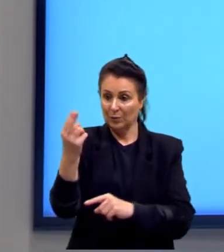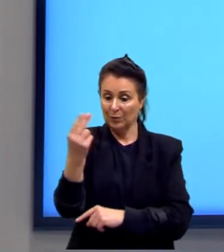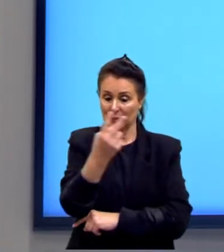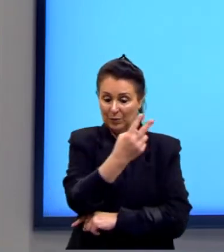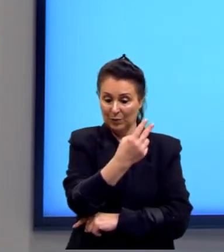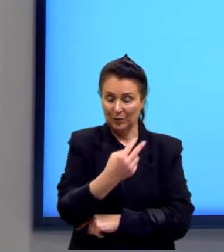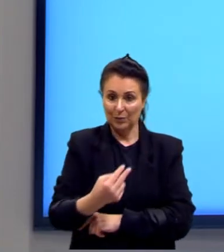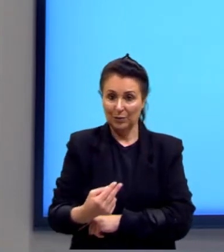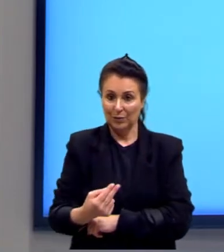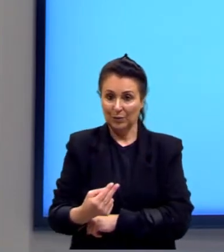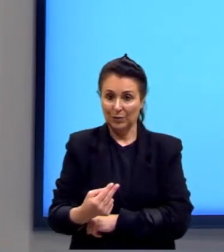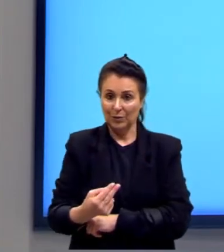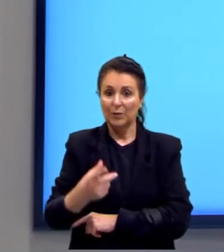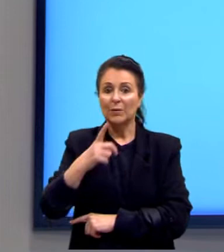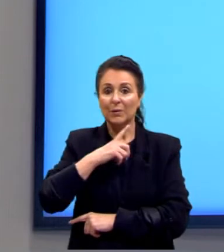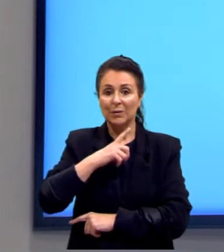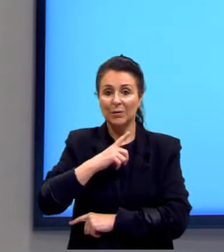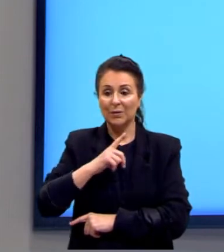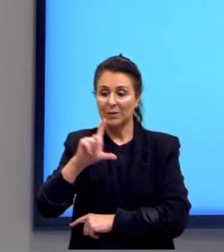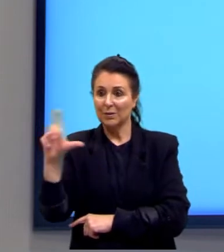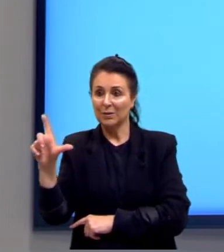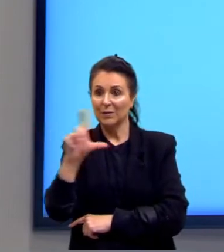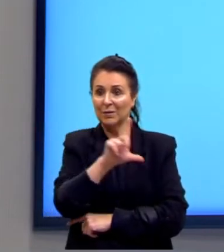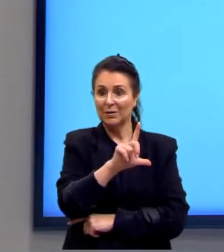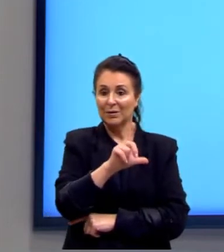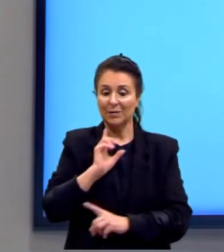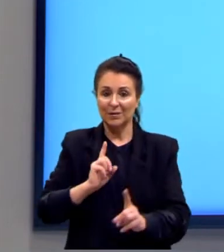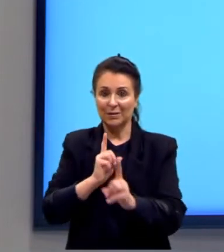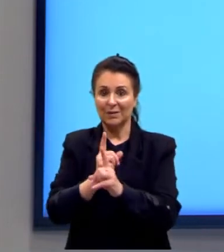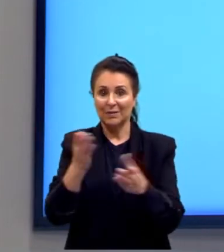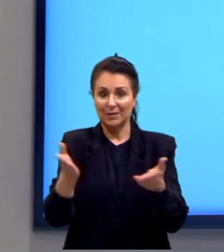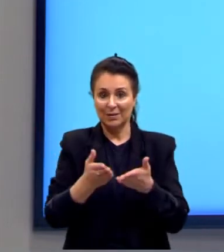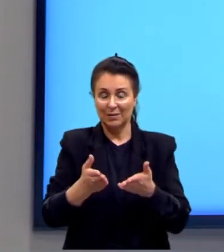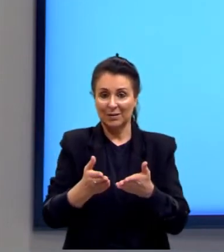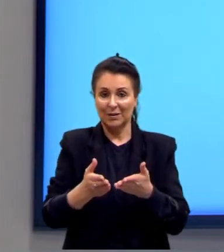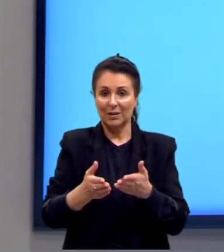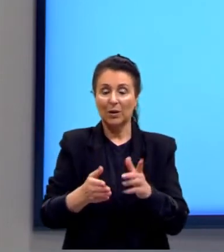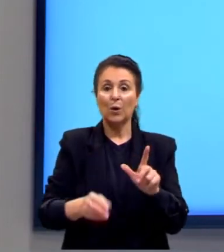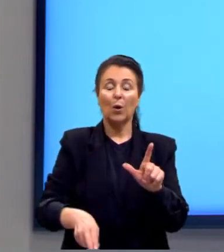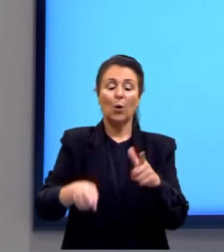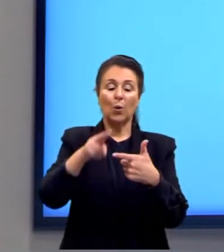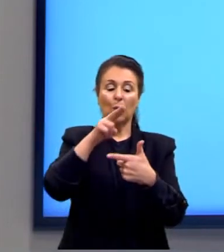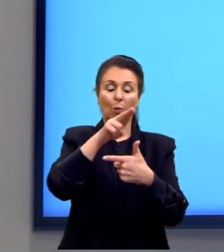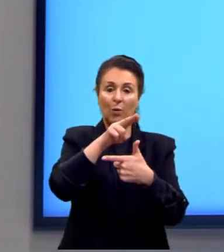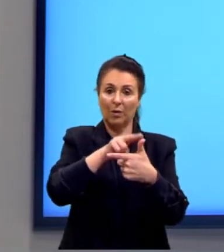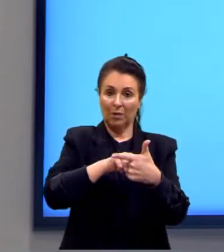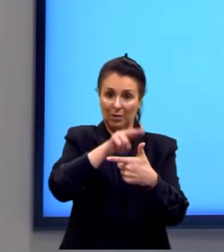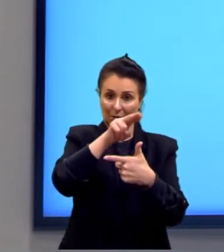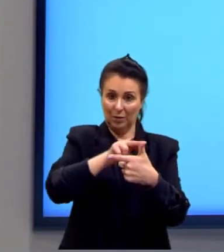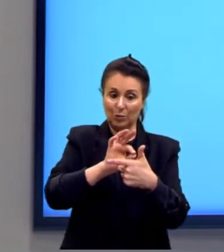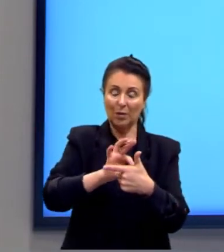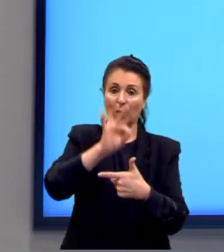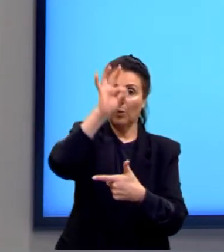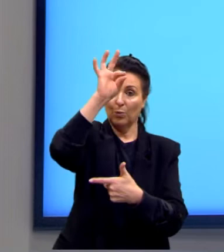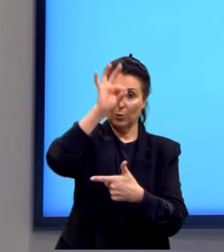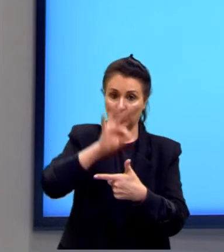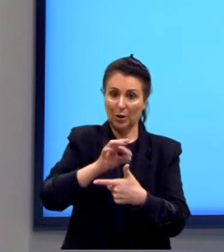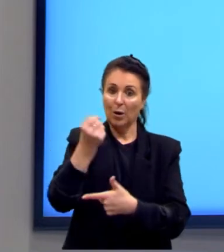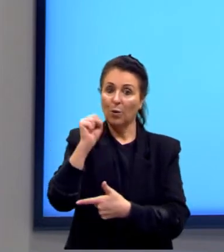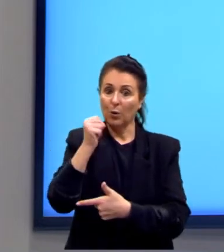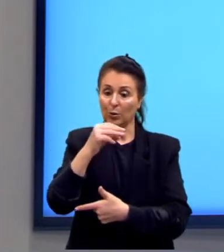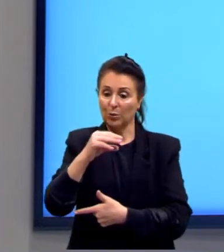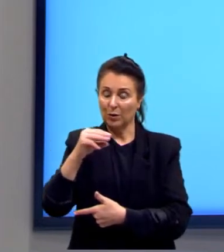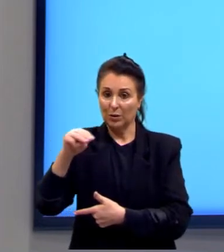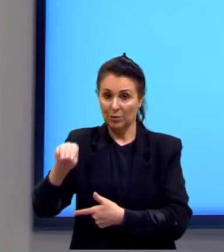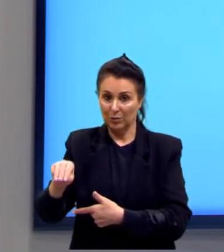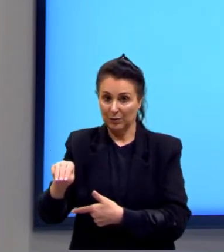determinar a medida dos lados dele. Nós sabemos que um dos catetos é a própria altura, de 8 centímetros.